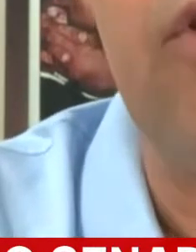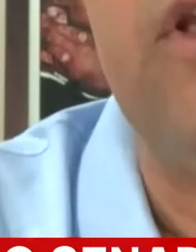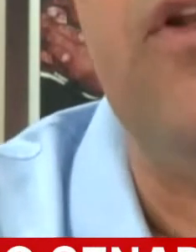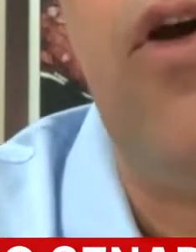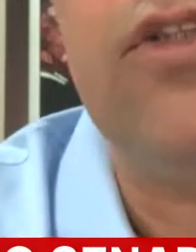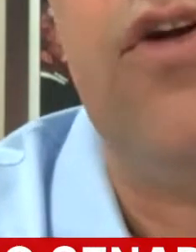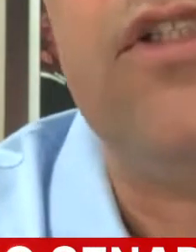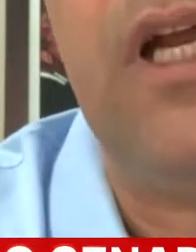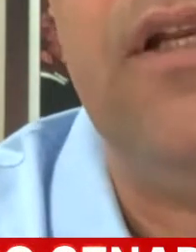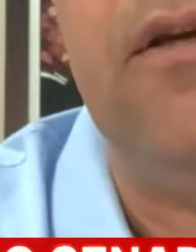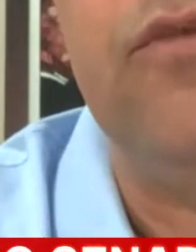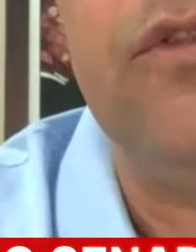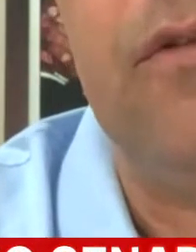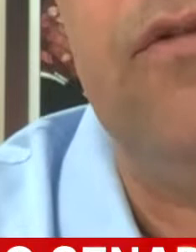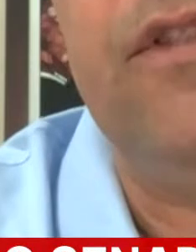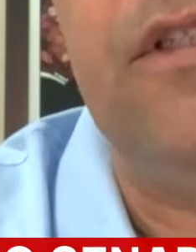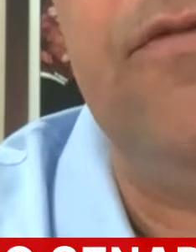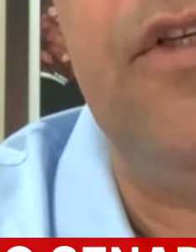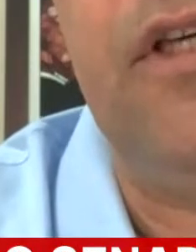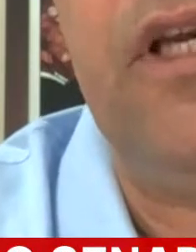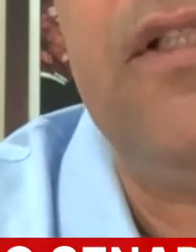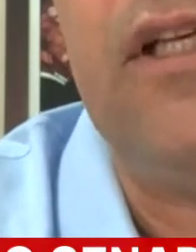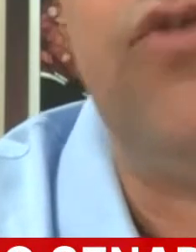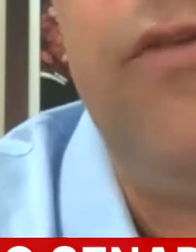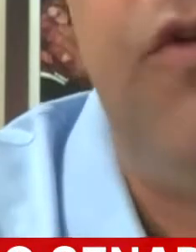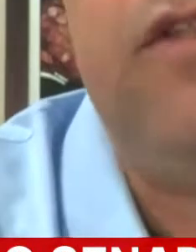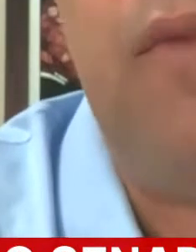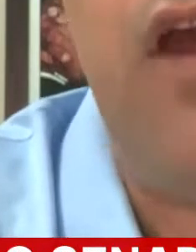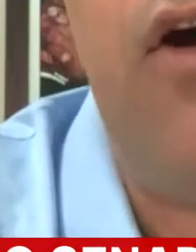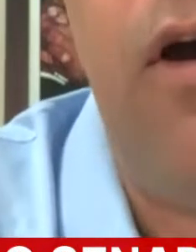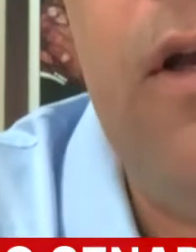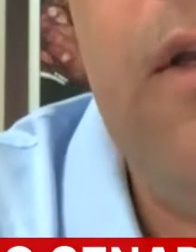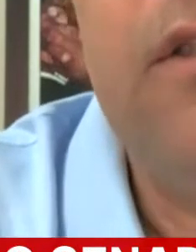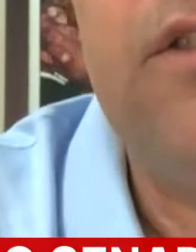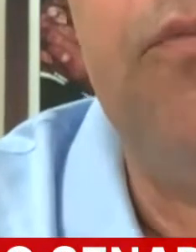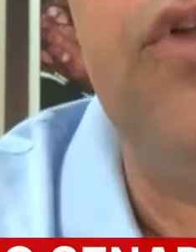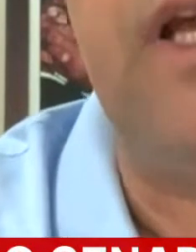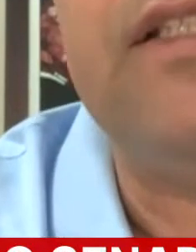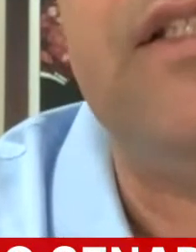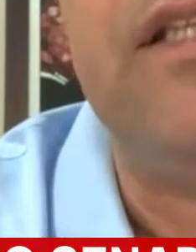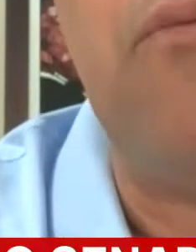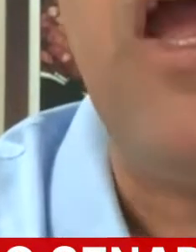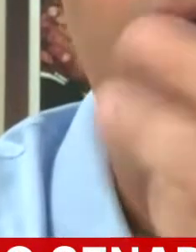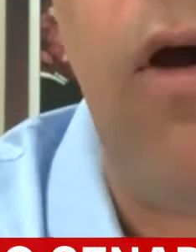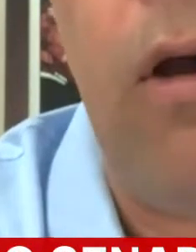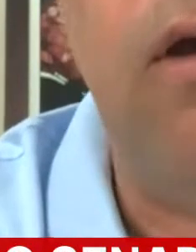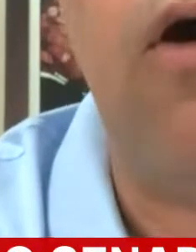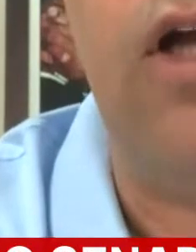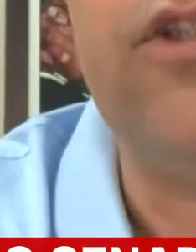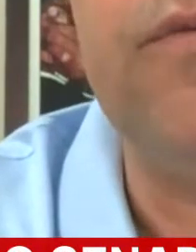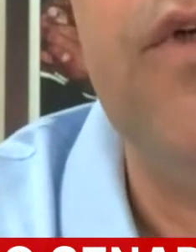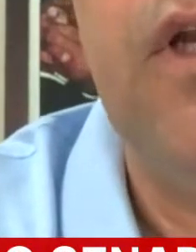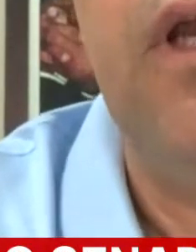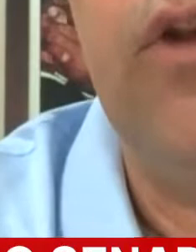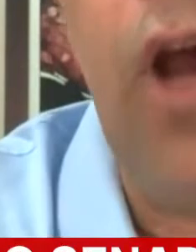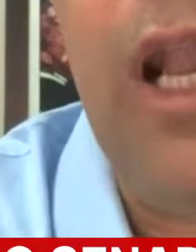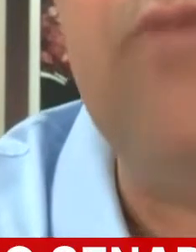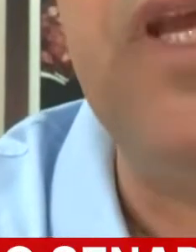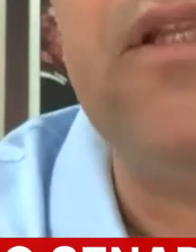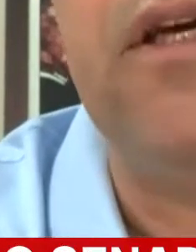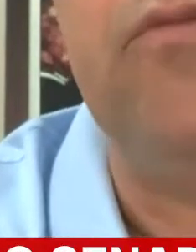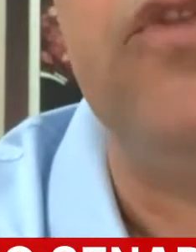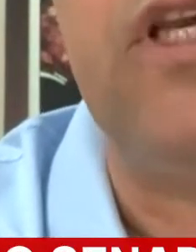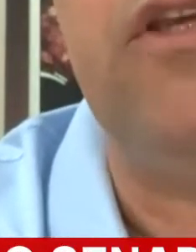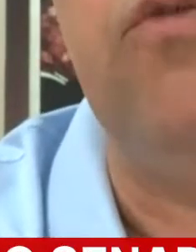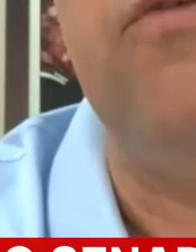É claro que nós gostaríamos, inclusive, que essa ajuda fosse maior. Se pudesse ser maior, ótimo. Nós